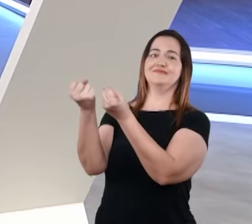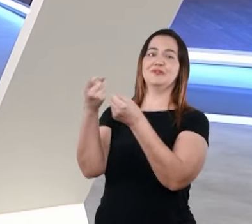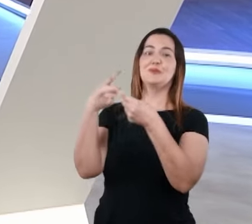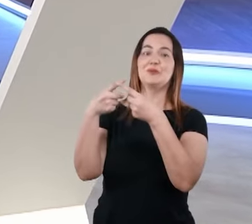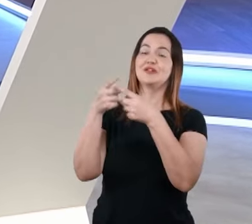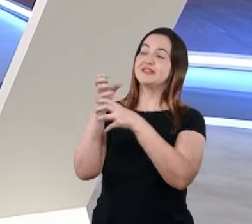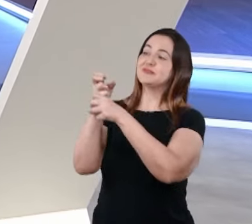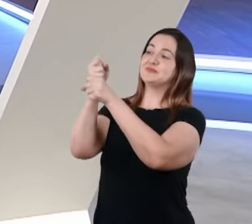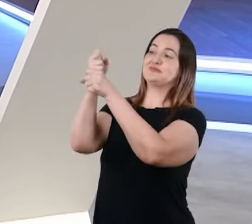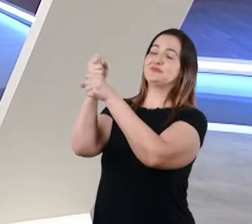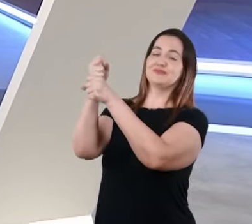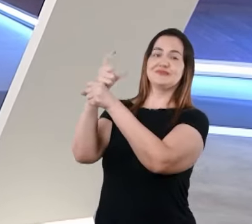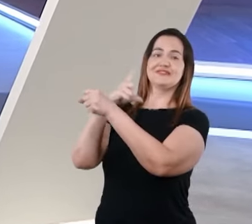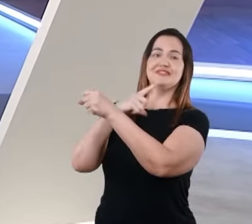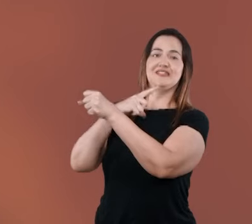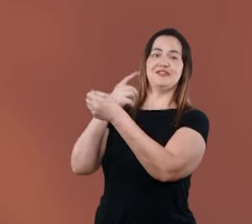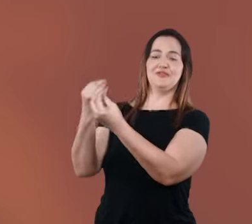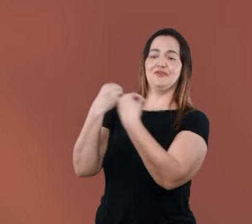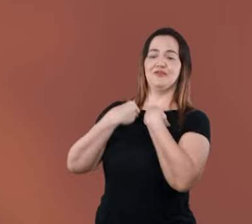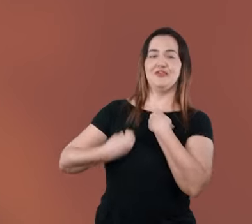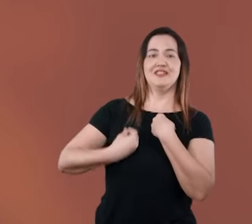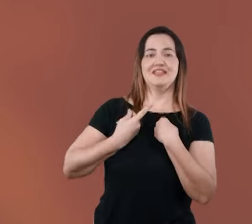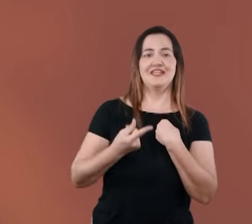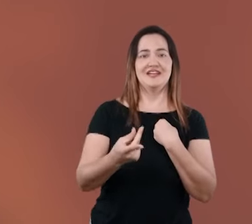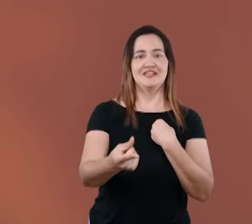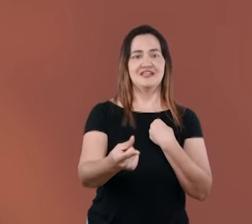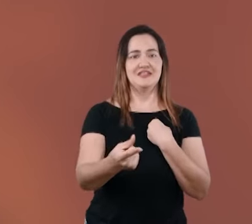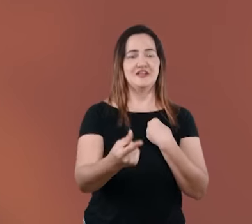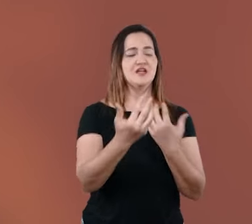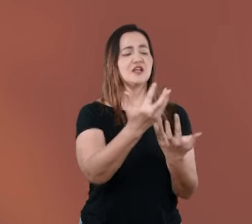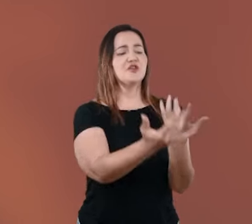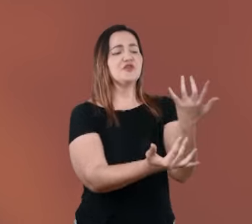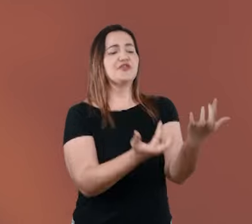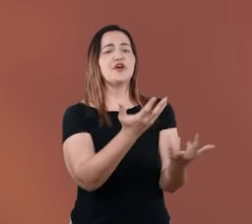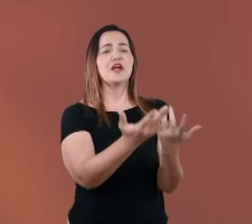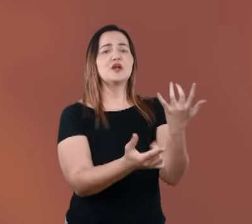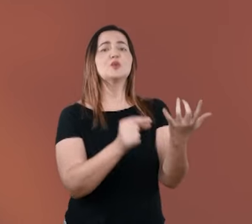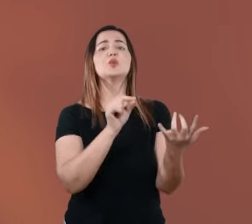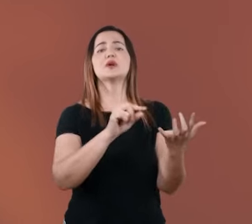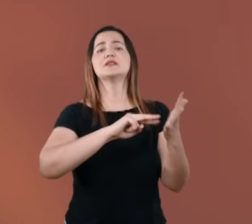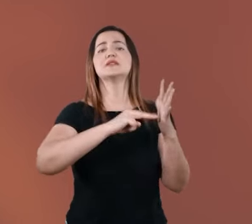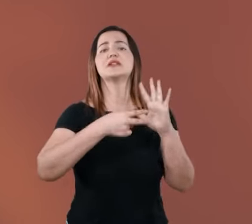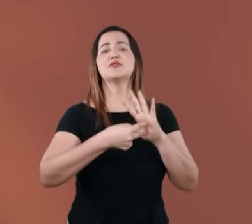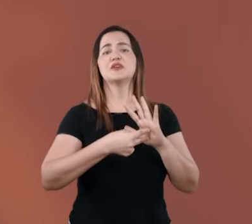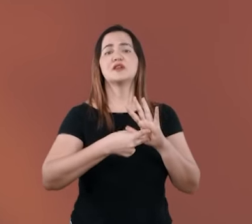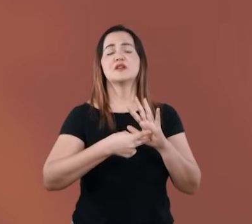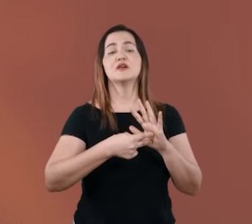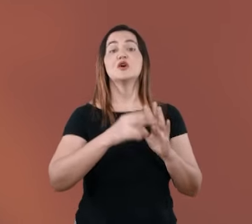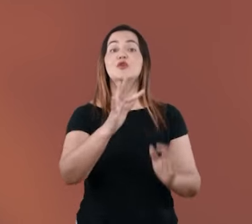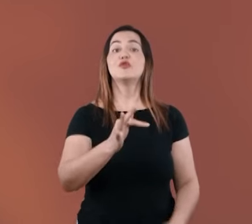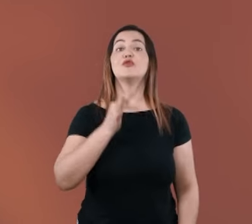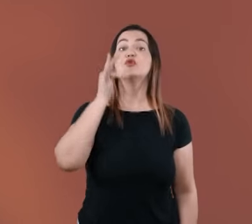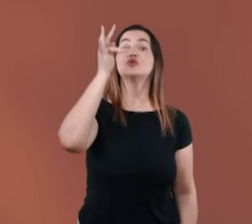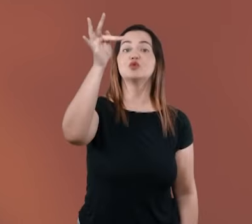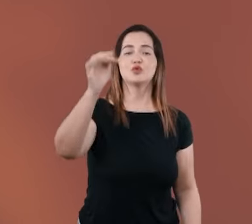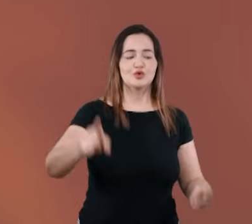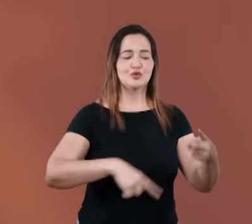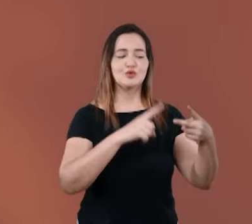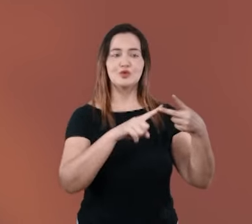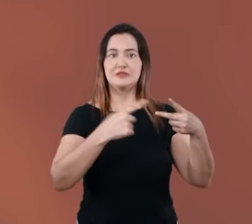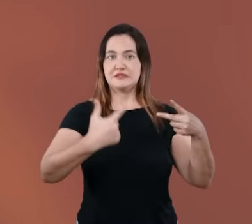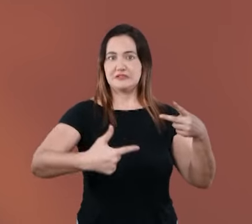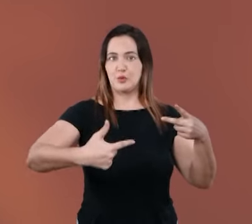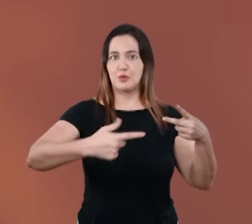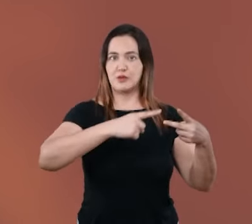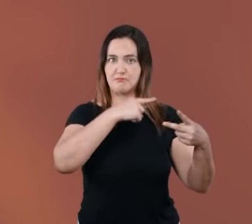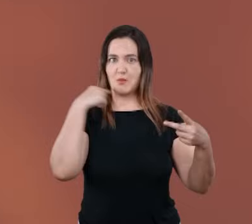Eu e você temos eternidade. O inferno, então, ele significa a destruição para